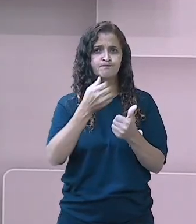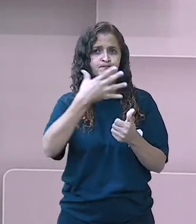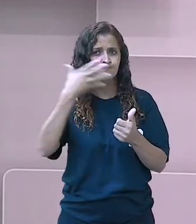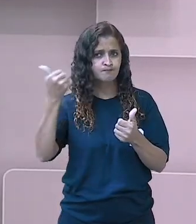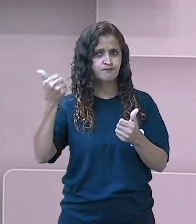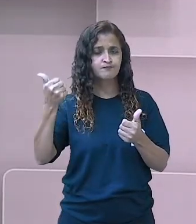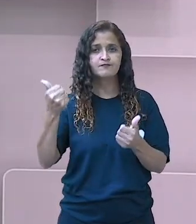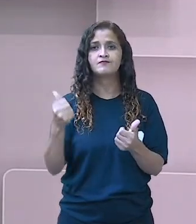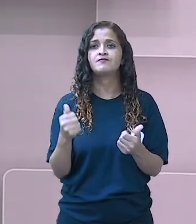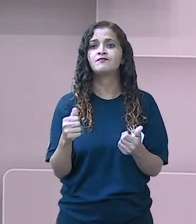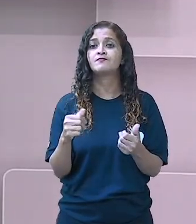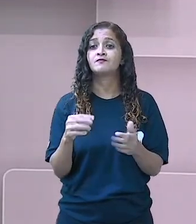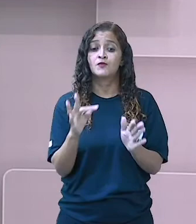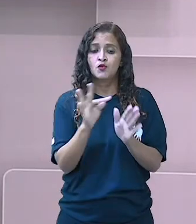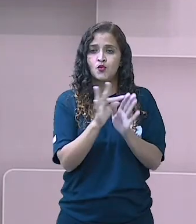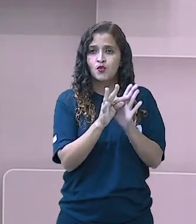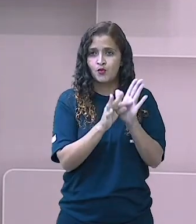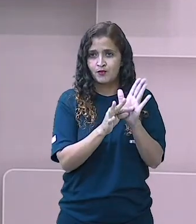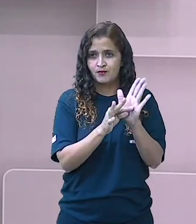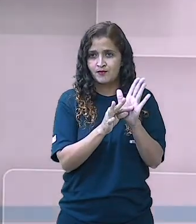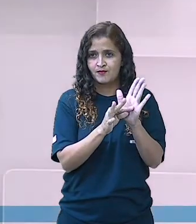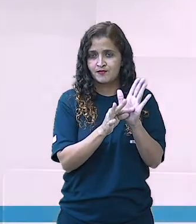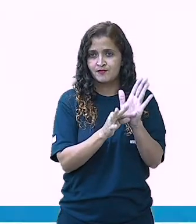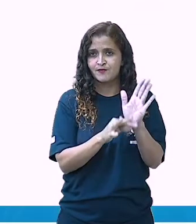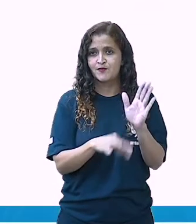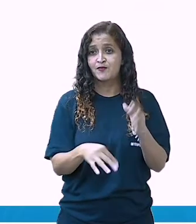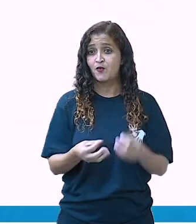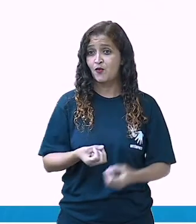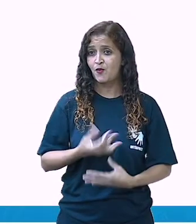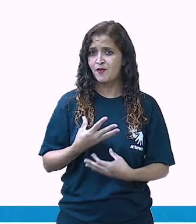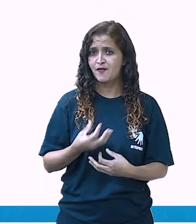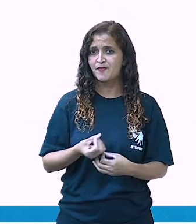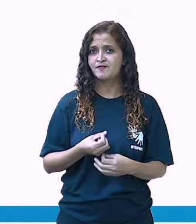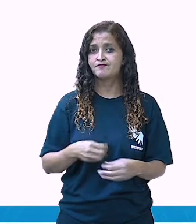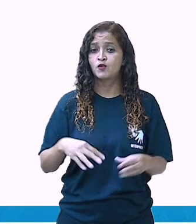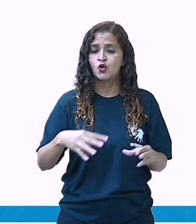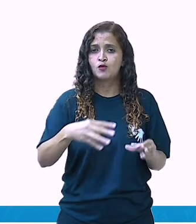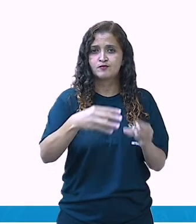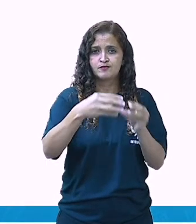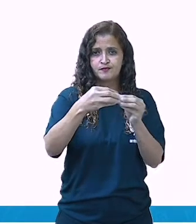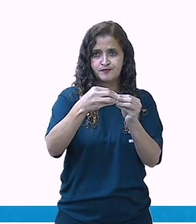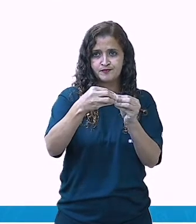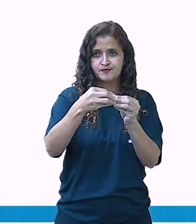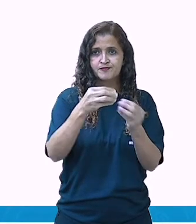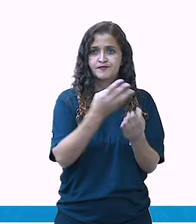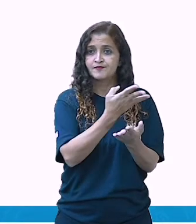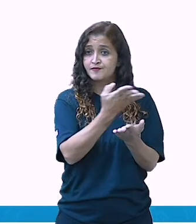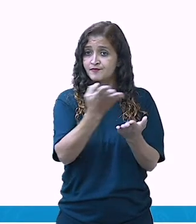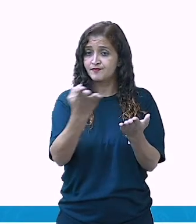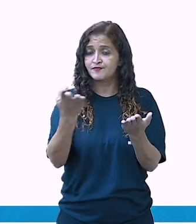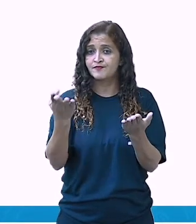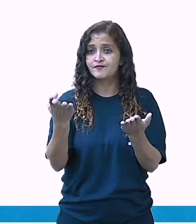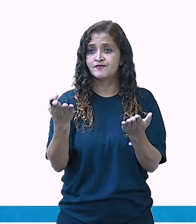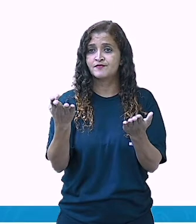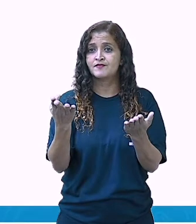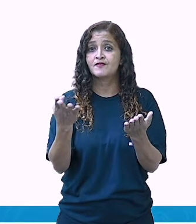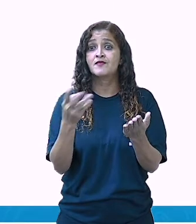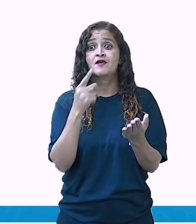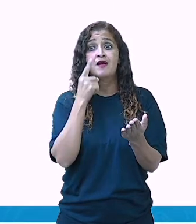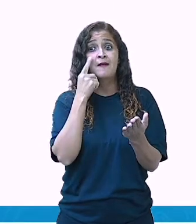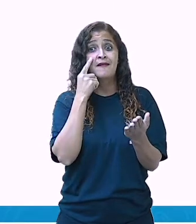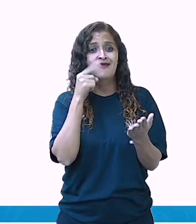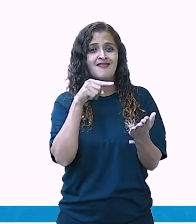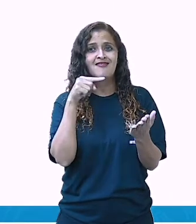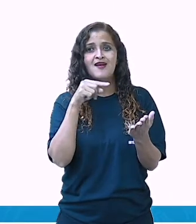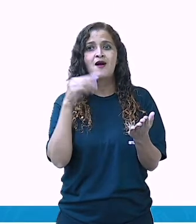Aqui a professora trouxe o texto completo, ó. Do poema que a gente leu, né? Leilão de Jardim. Que aqui a gente vai poder fazer a